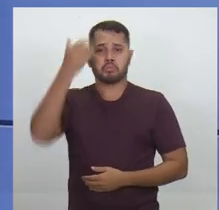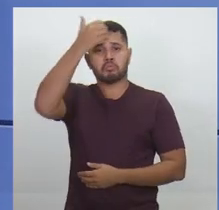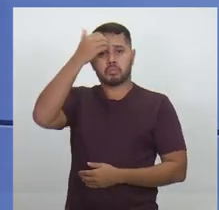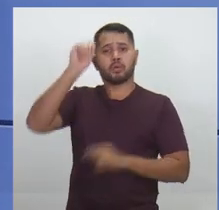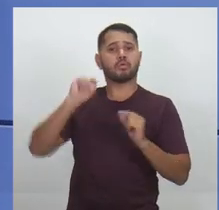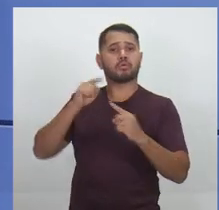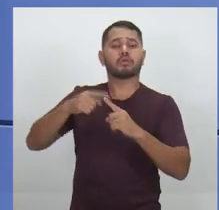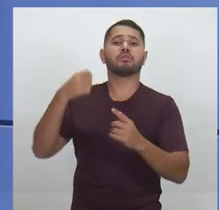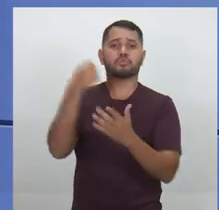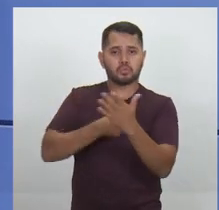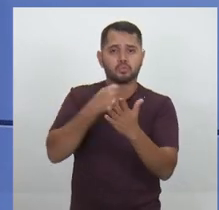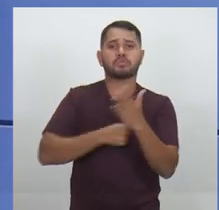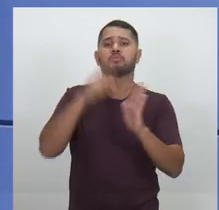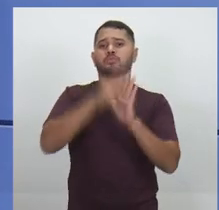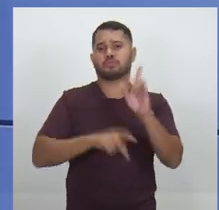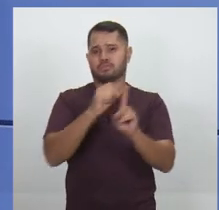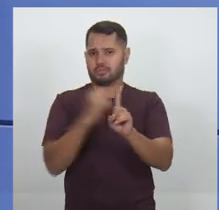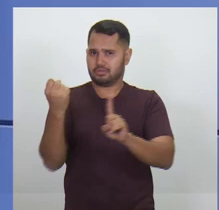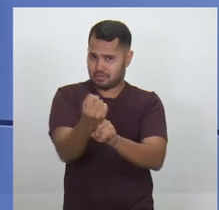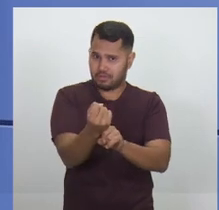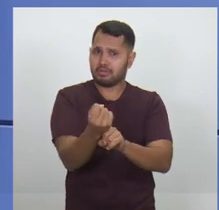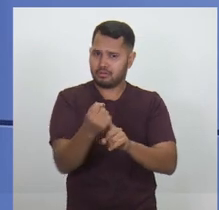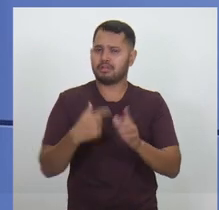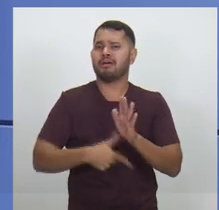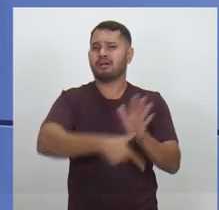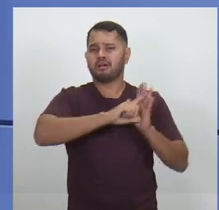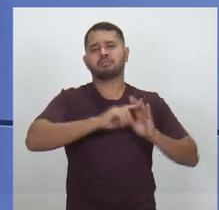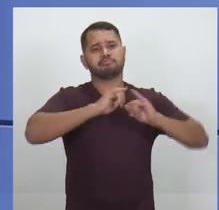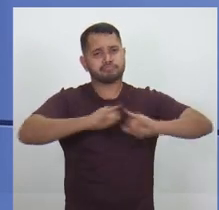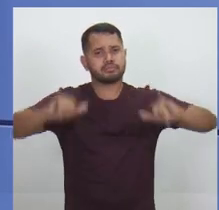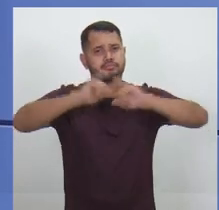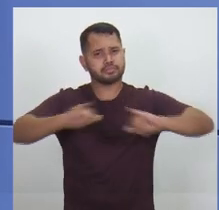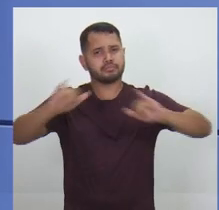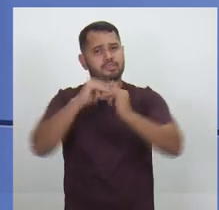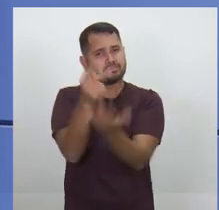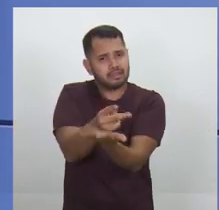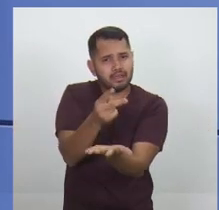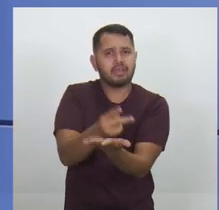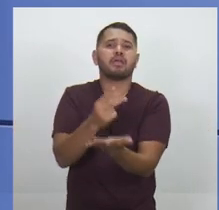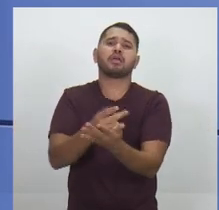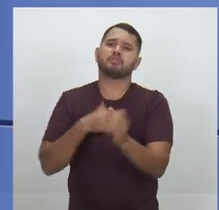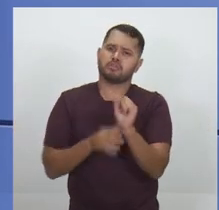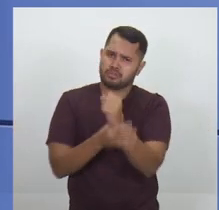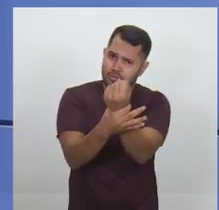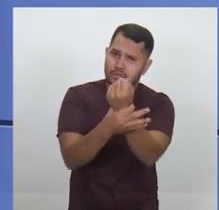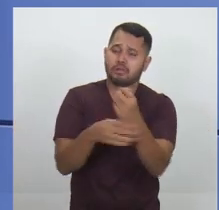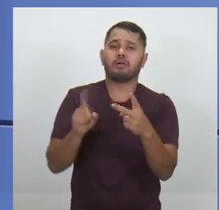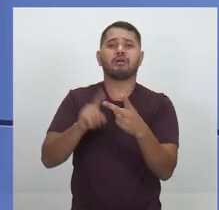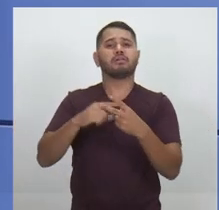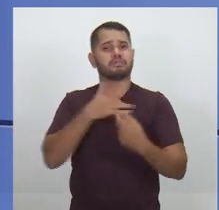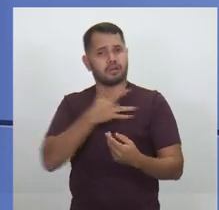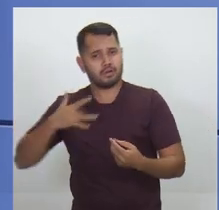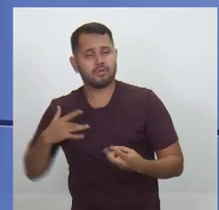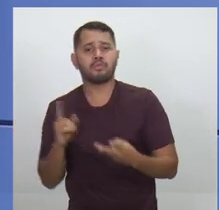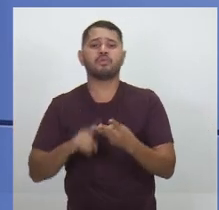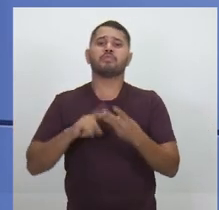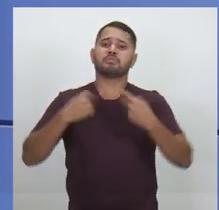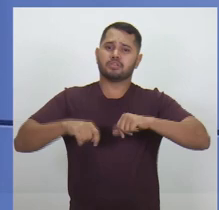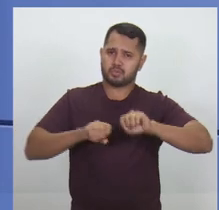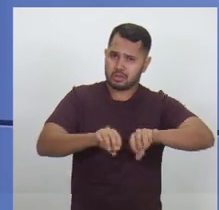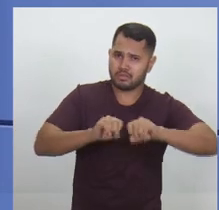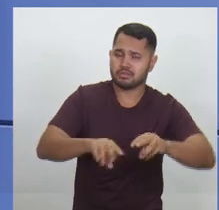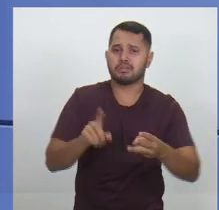brigar pelas políticas públicas, aquelas que eu tenho dito e tenho reprisado. Precisamos ter segurança, precisamos ter saúde, precisamos ter